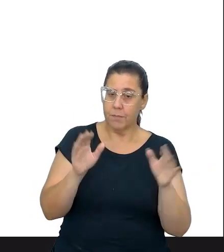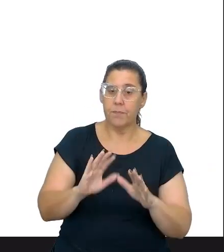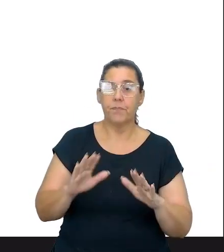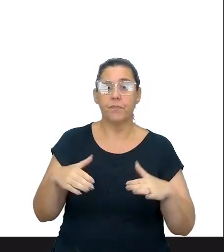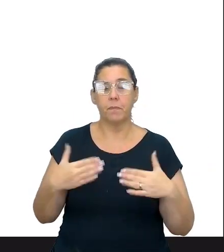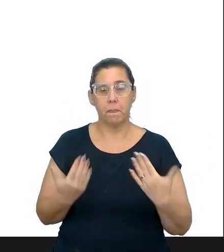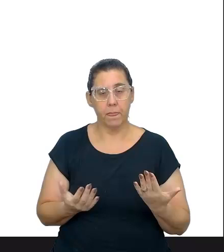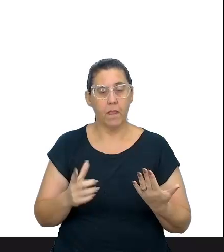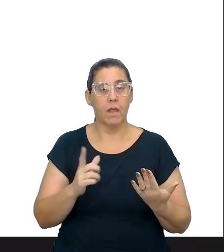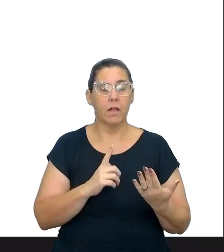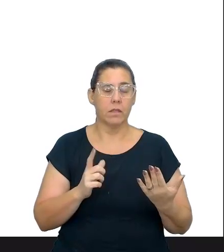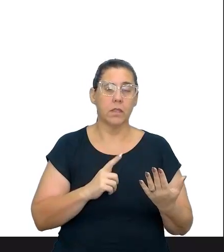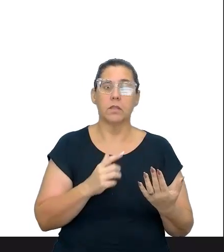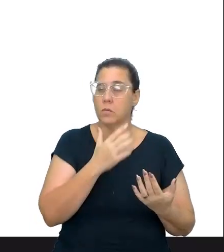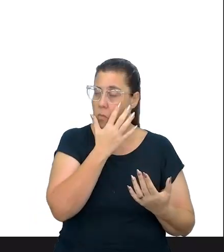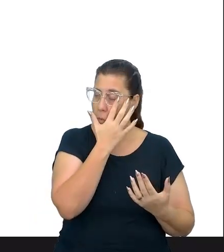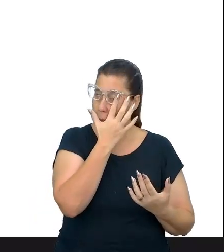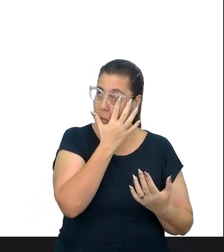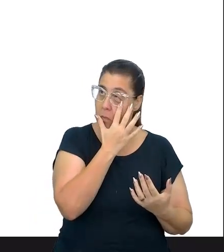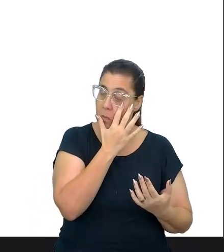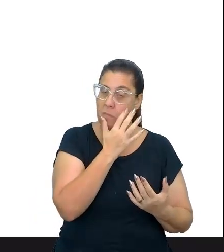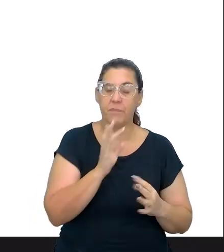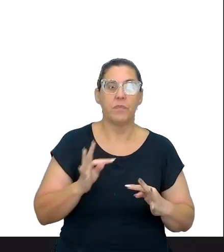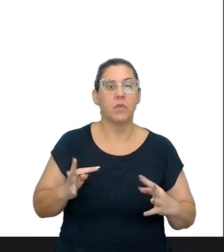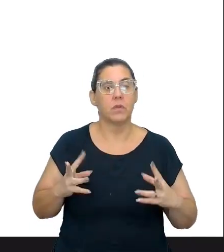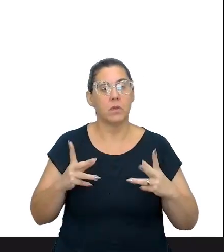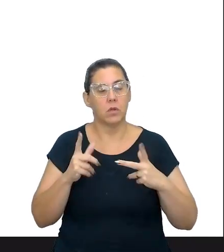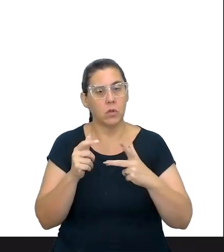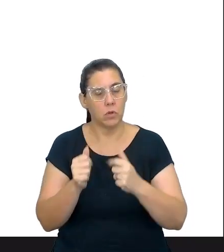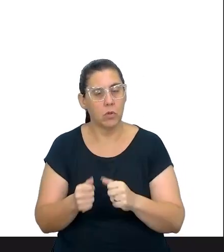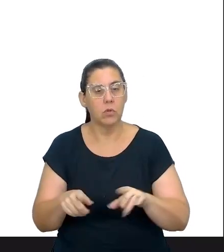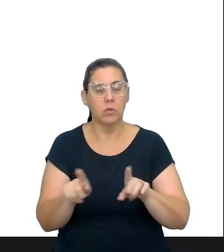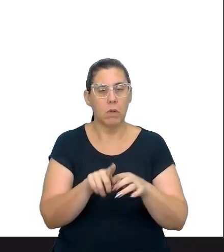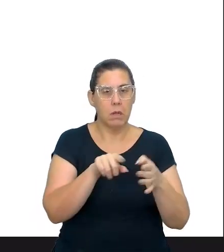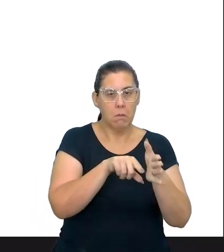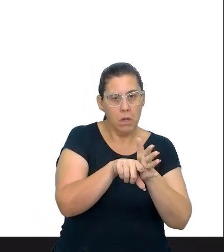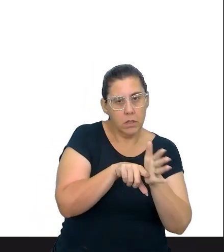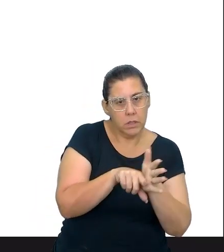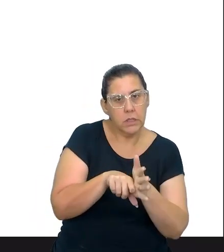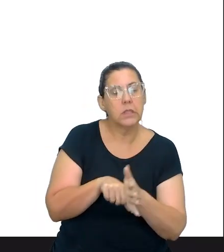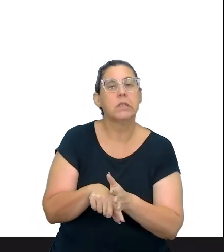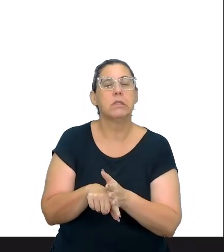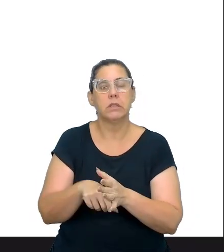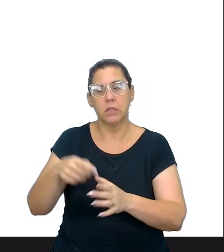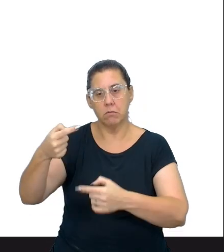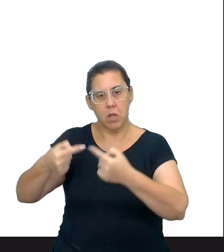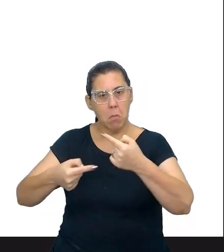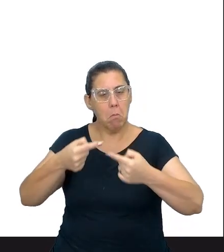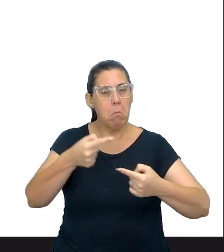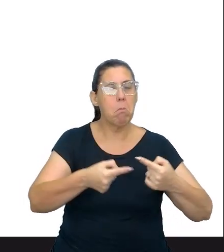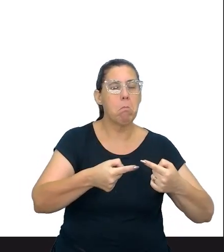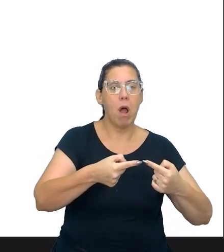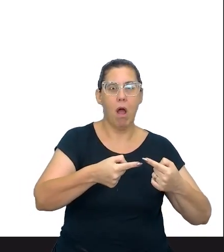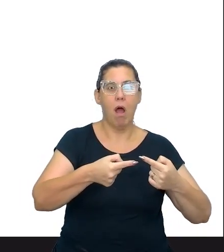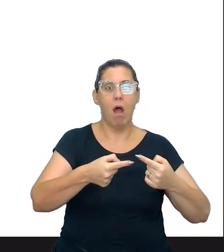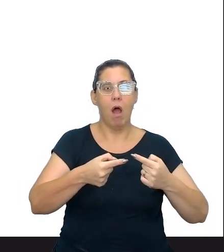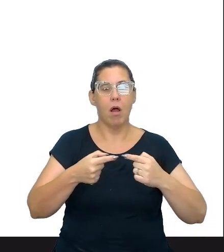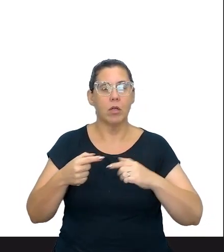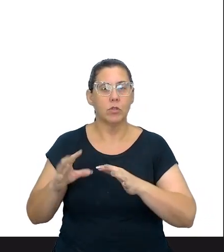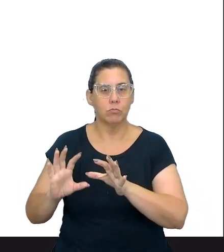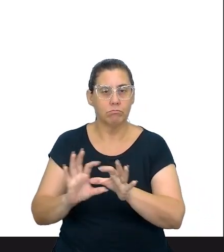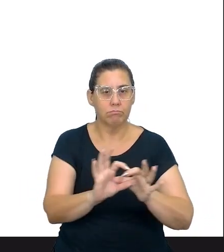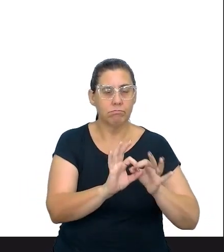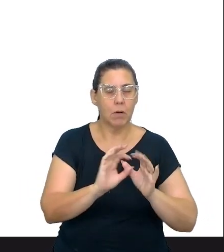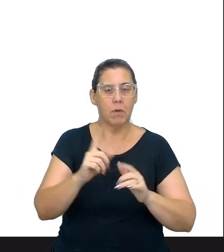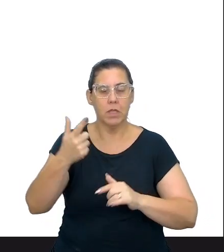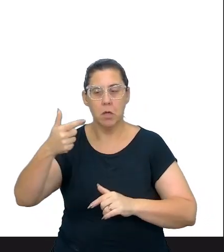isso, gente, eles vão ter que passar, né? Por todo esse movimento de pesquisa, de debate, socialização, para depois